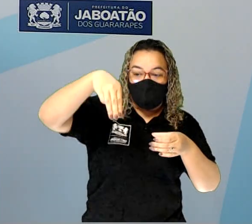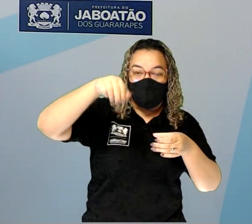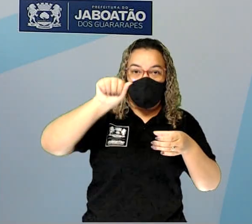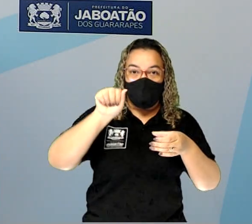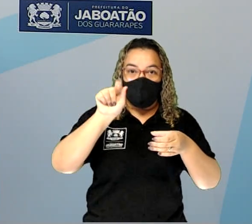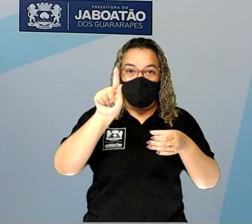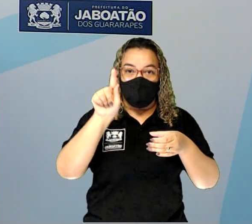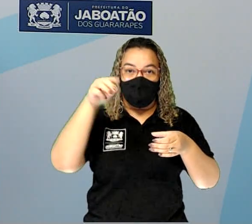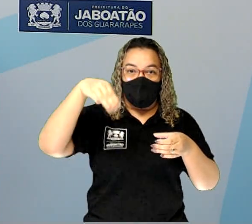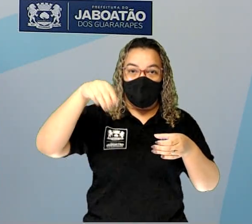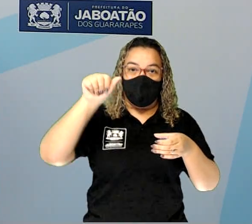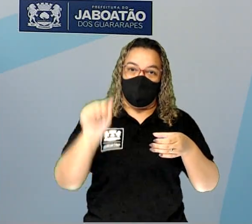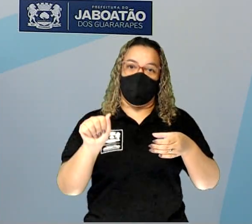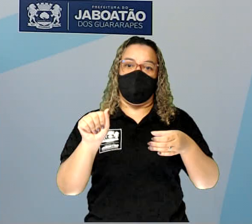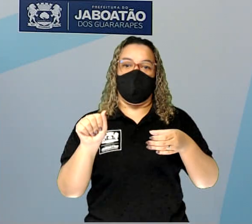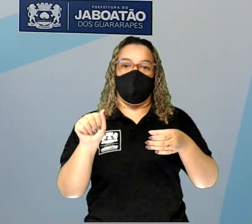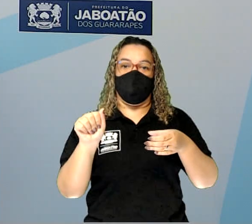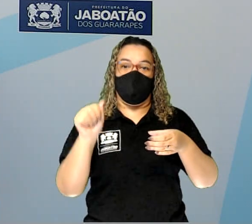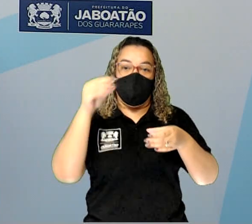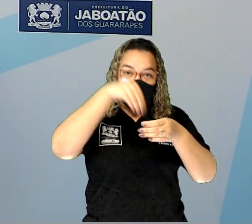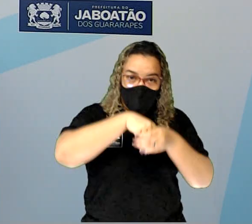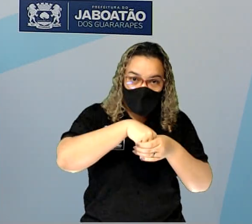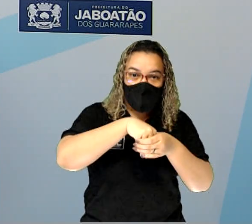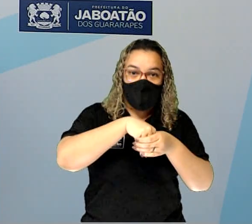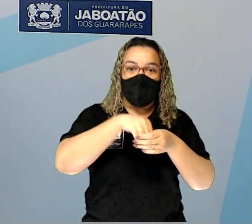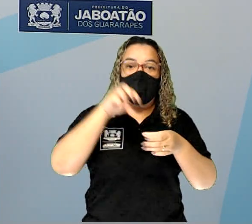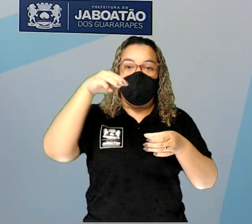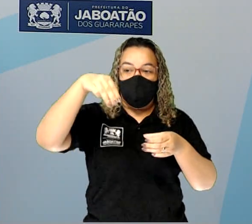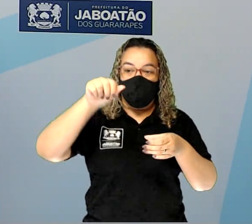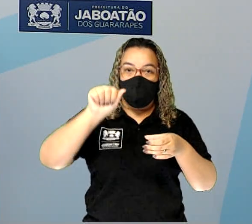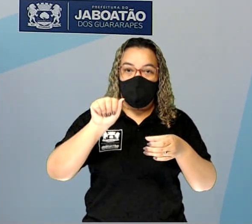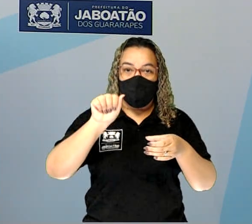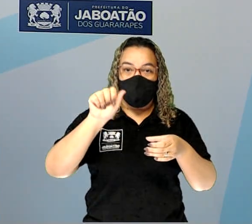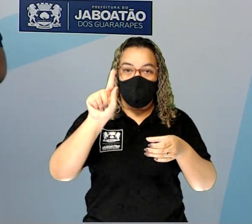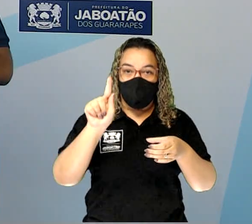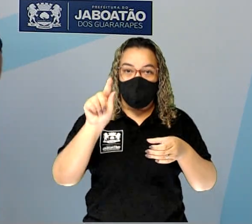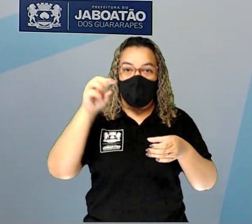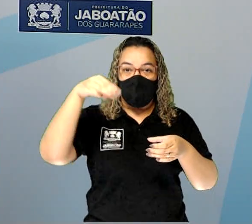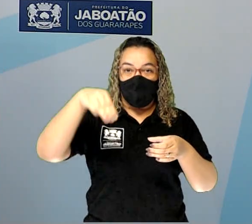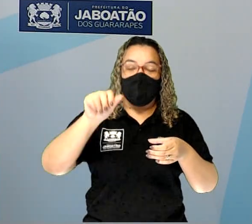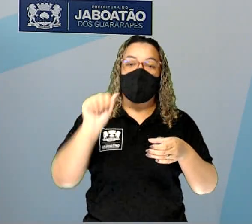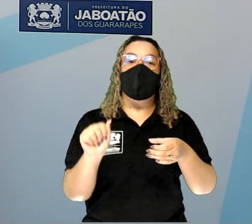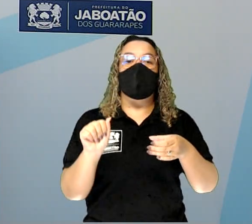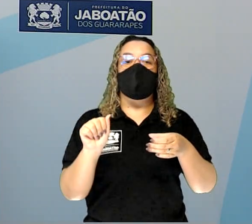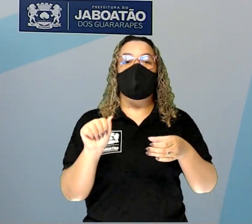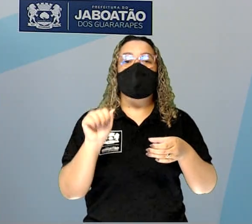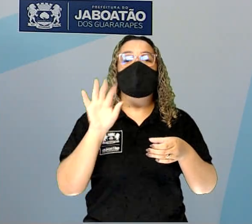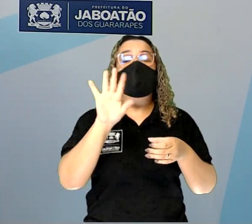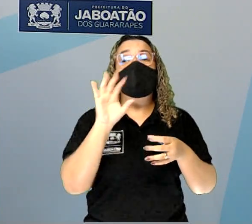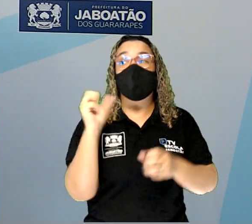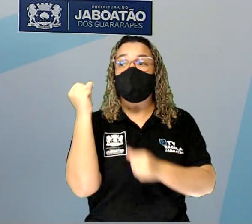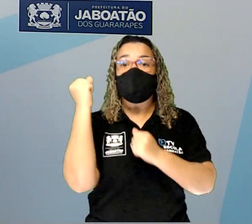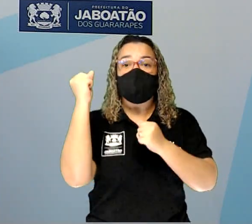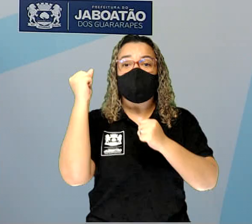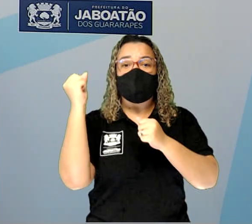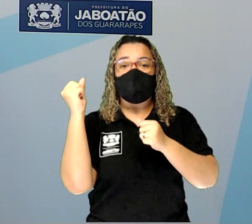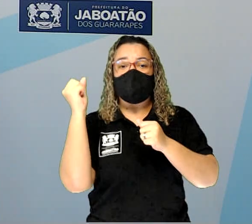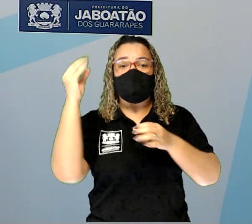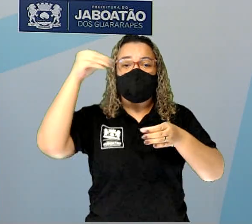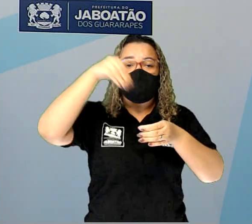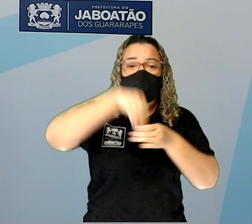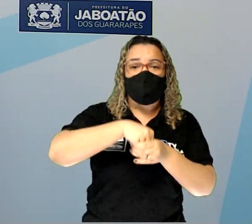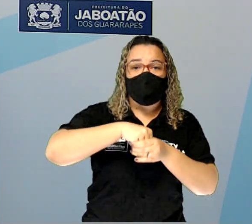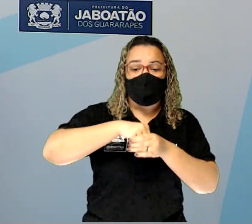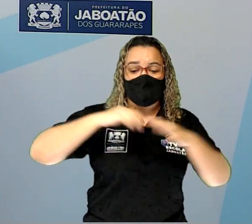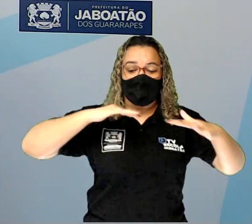saiu, lava. Dentro, magma. E nós temos como força interna os